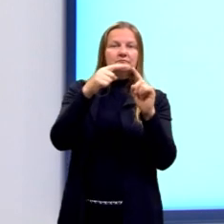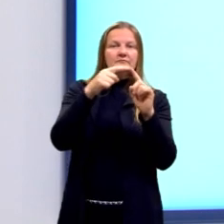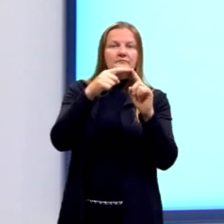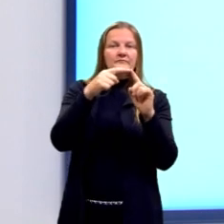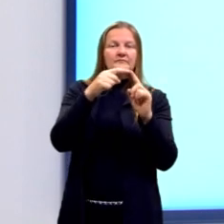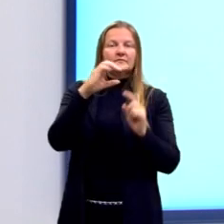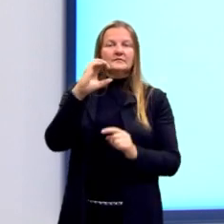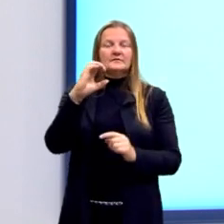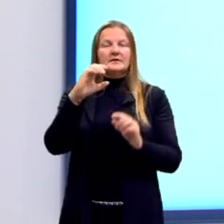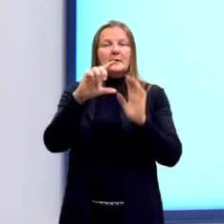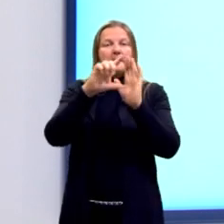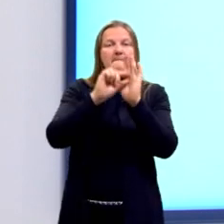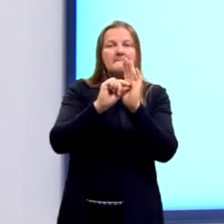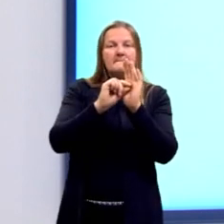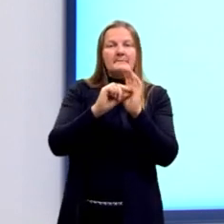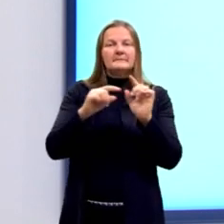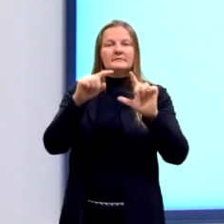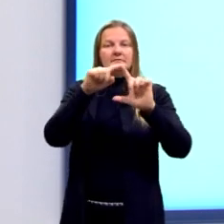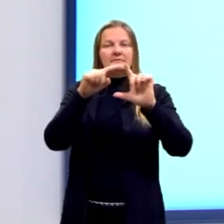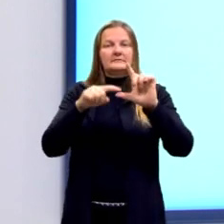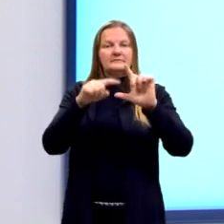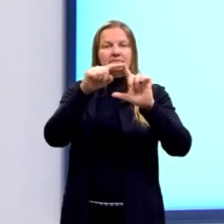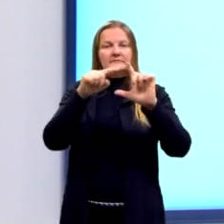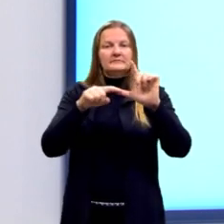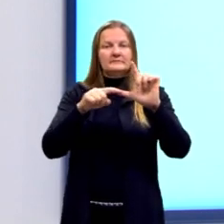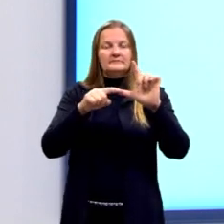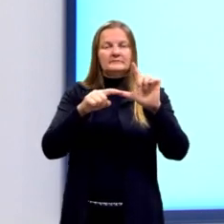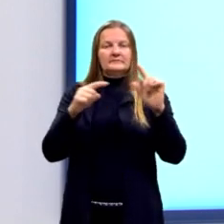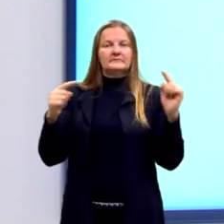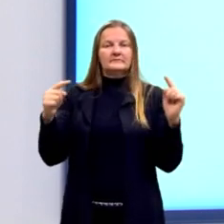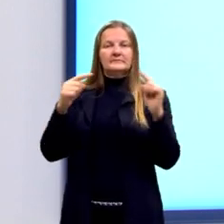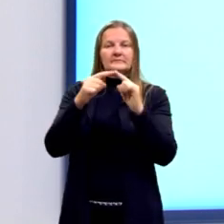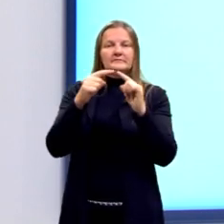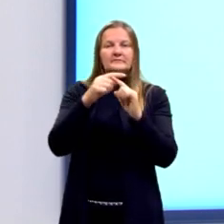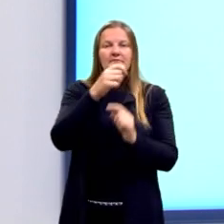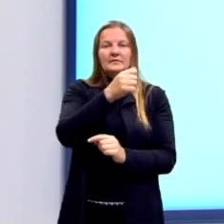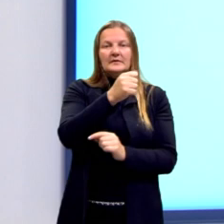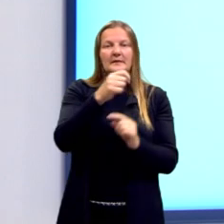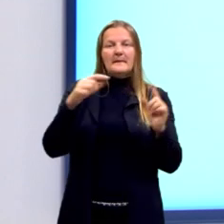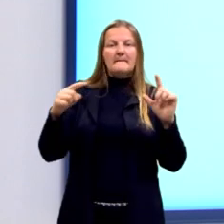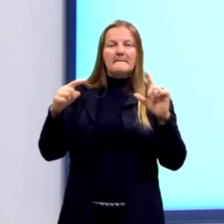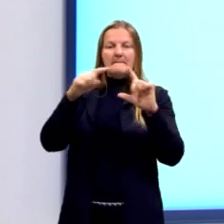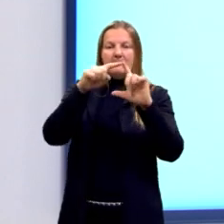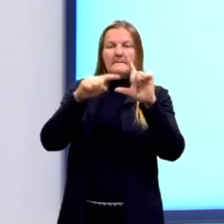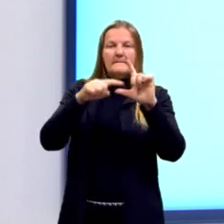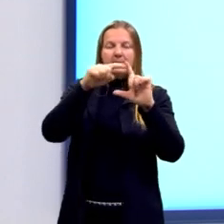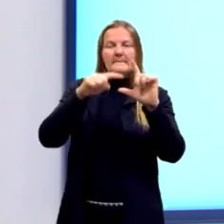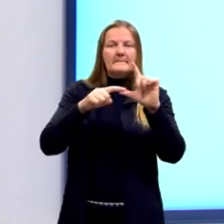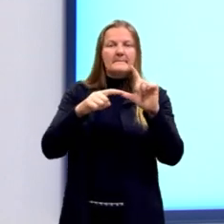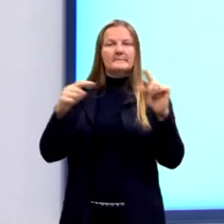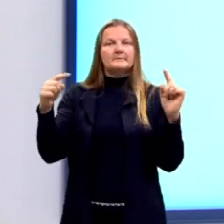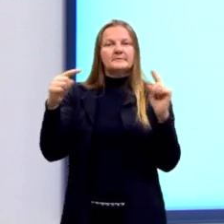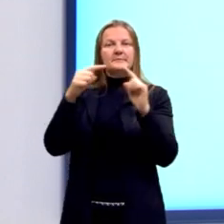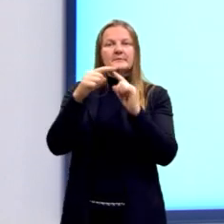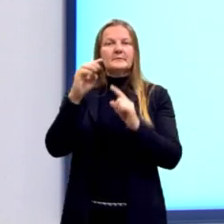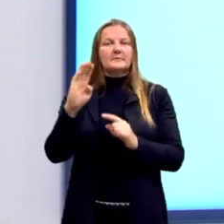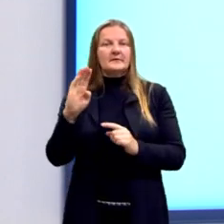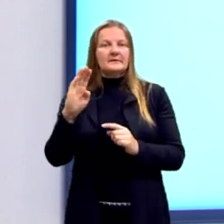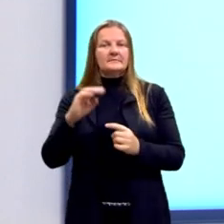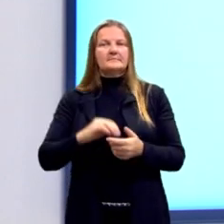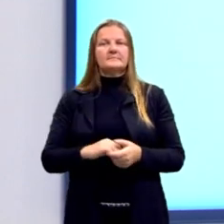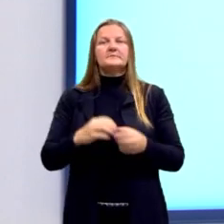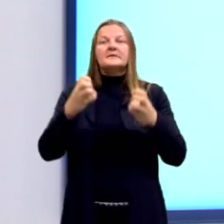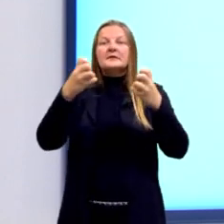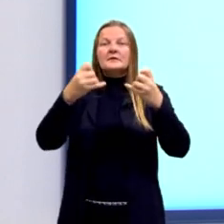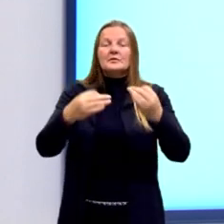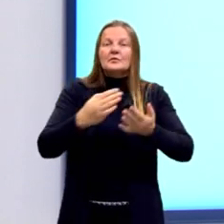é menor do que o ângulo com o vértice no ponto A e é menor do que o ângulo com o vértice no ponto B. A